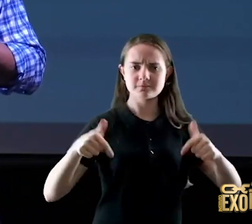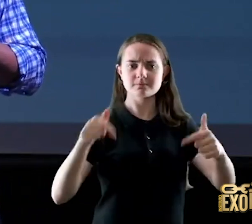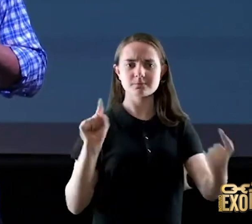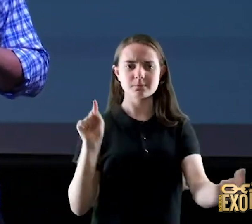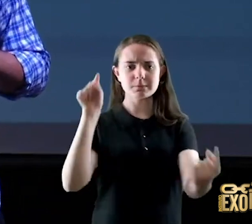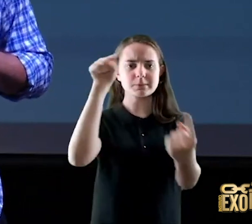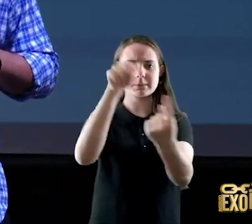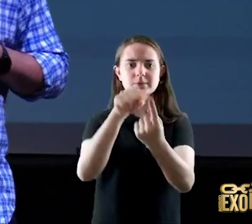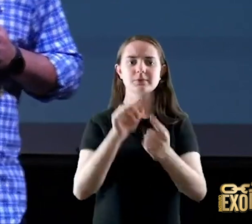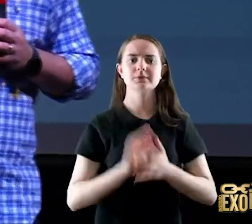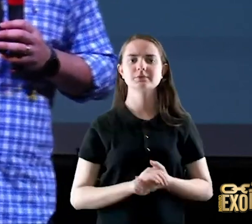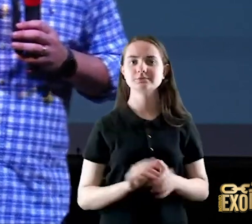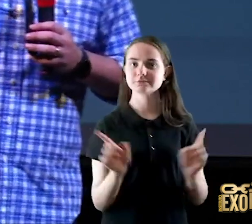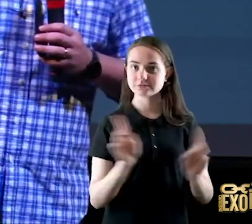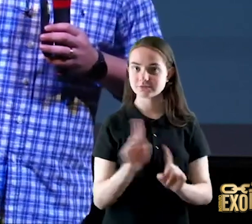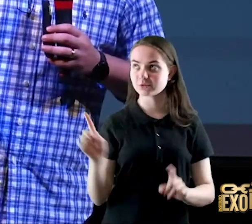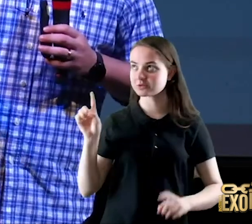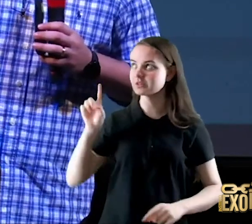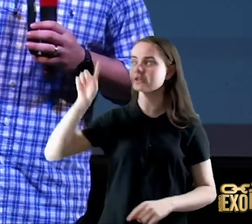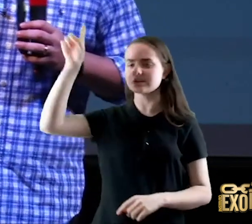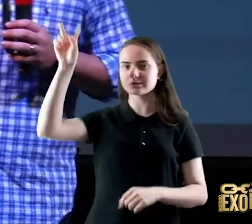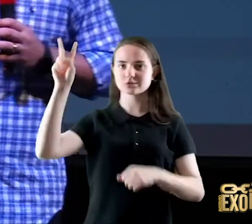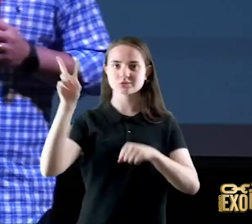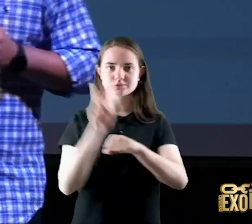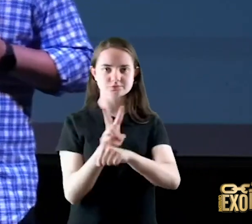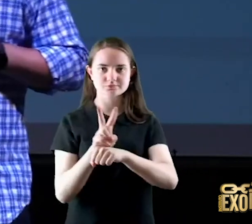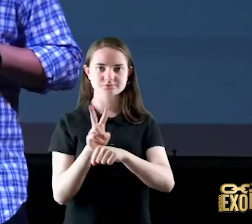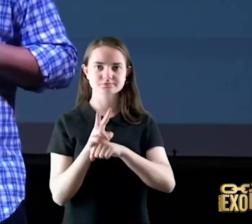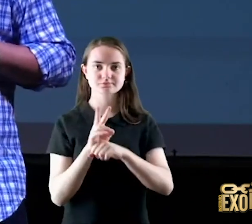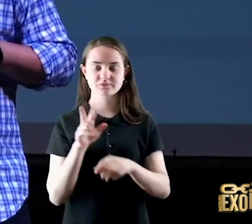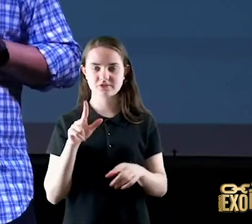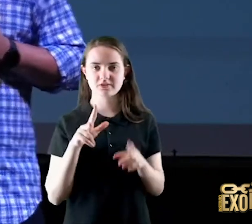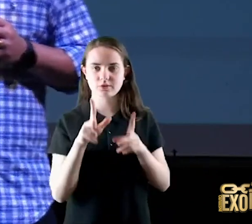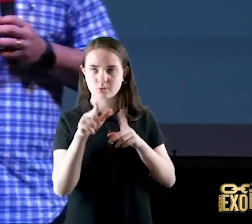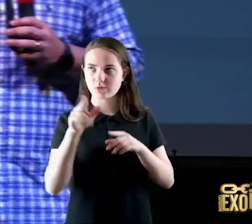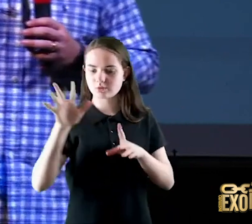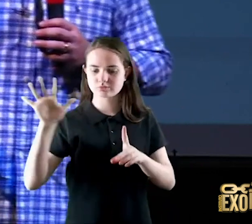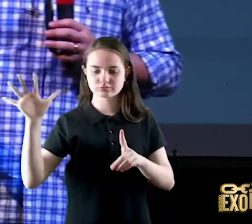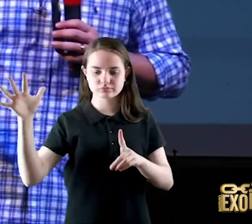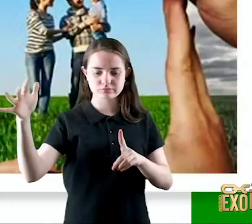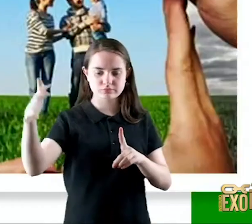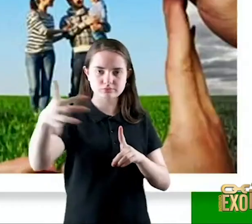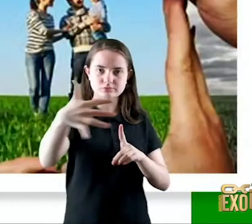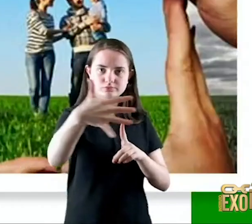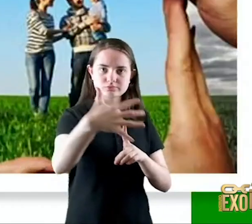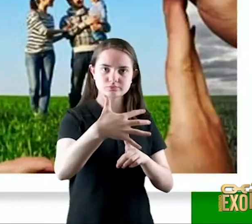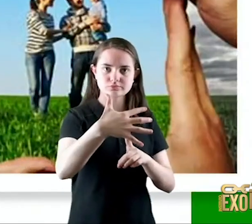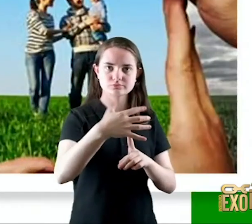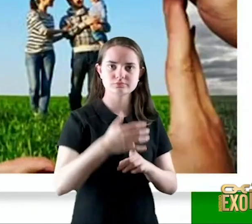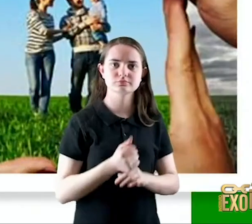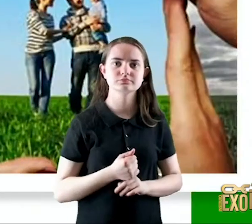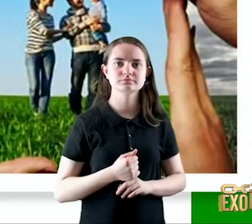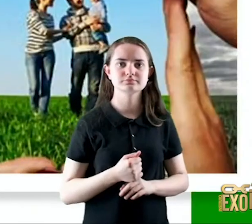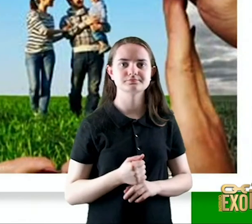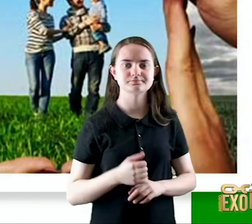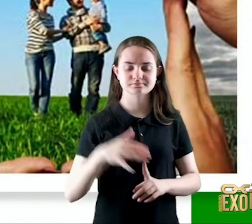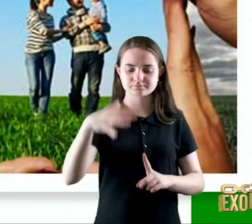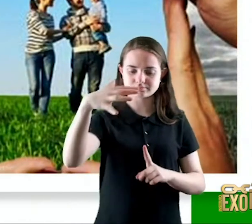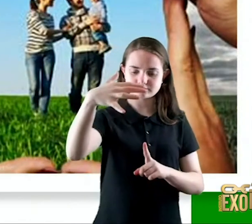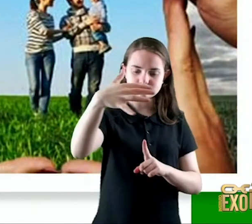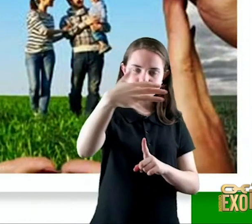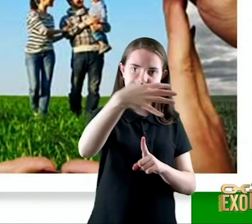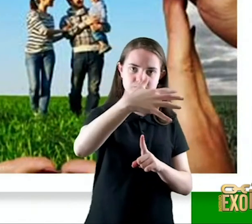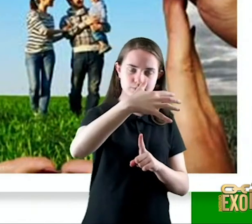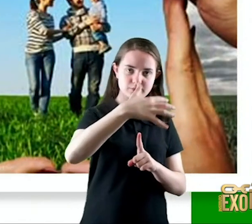sombra sobre você e fez a minha boca como uma espada aguda e a sombra da sua mão me